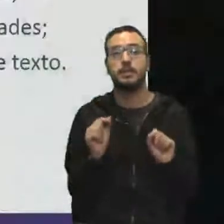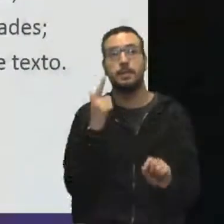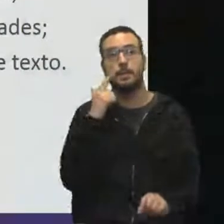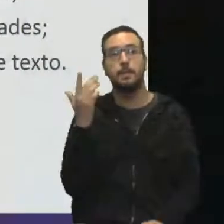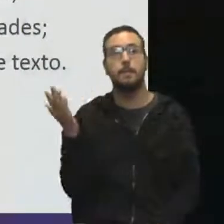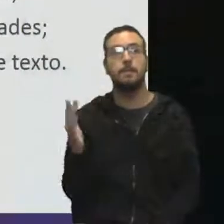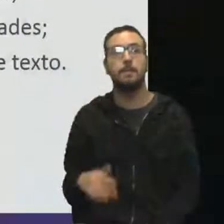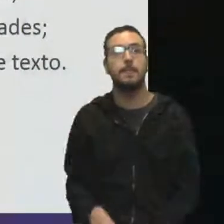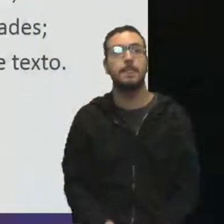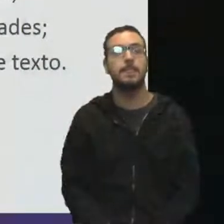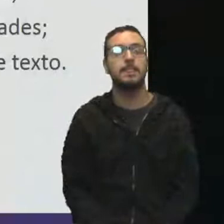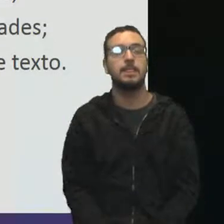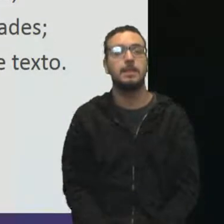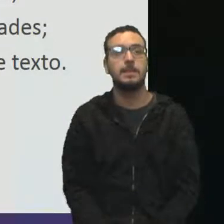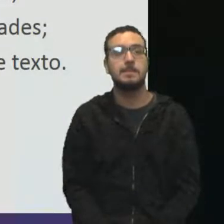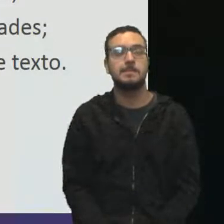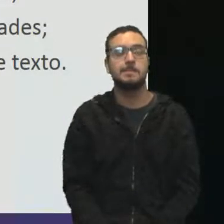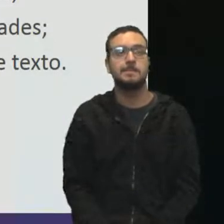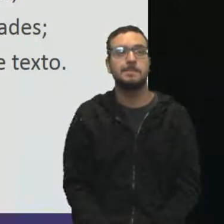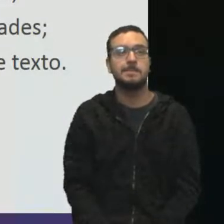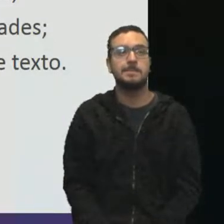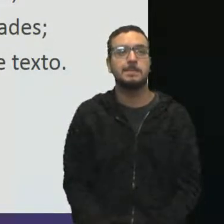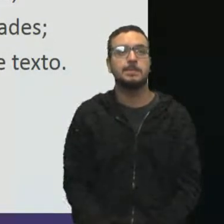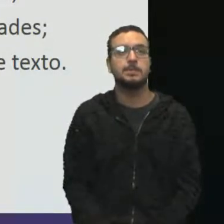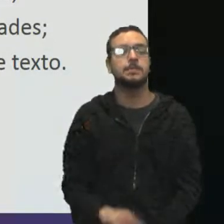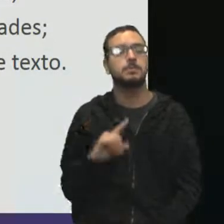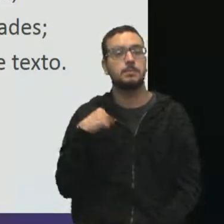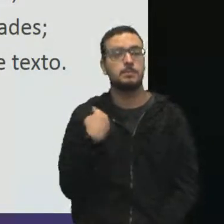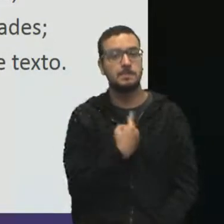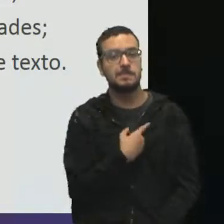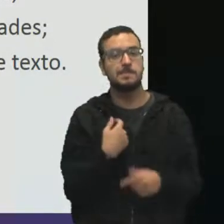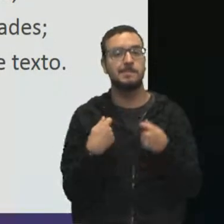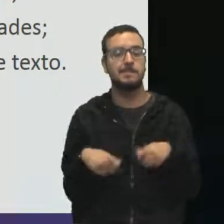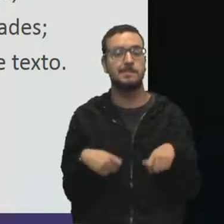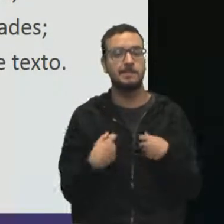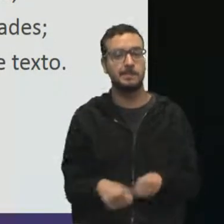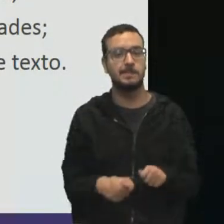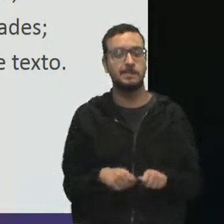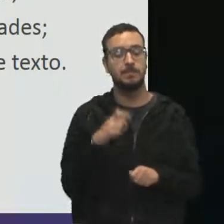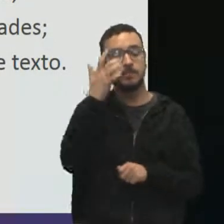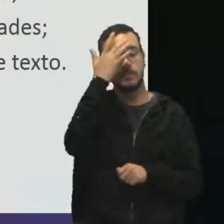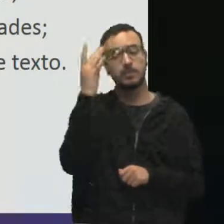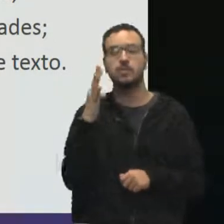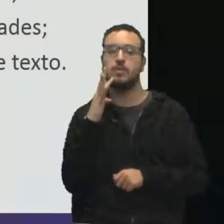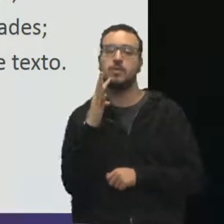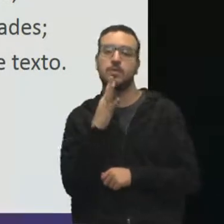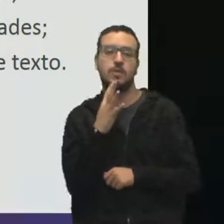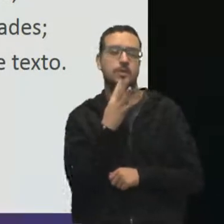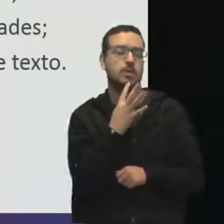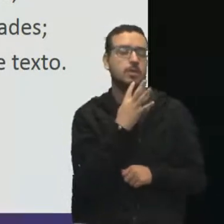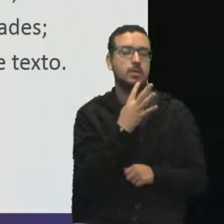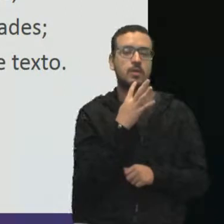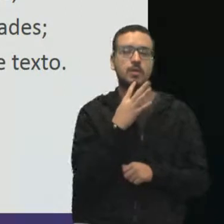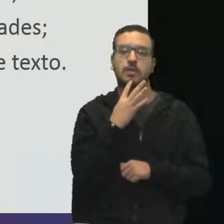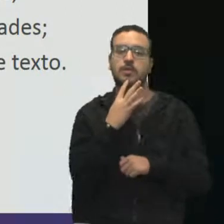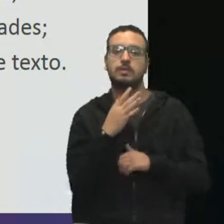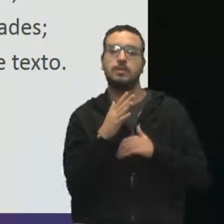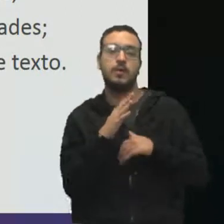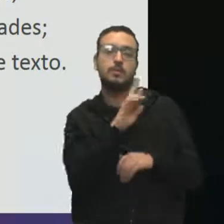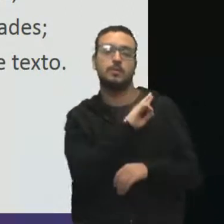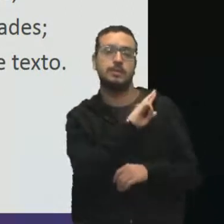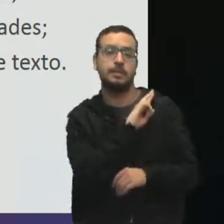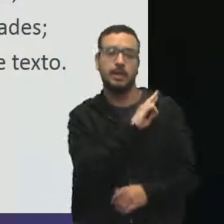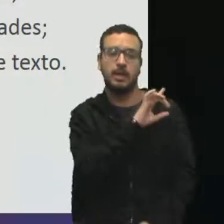uma olhadinha comigo. Então, nós precisamos, para que as pessoas conheçam as suas funções e